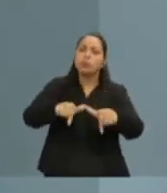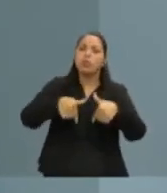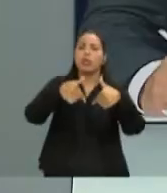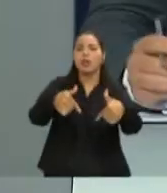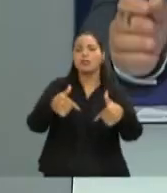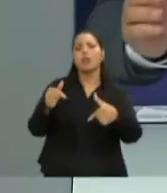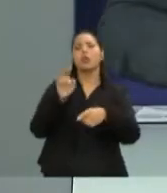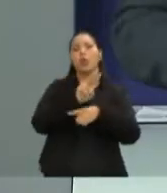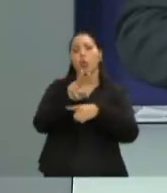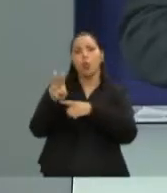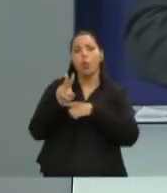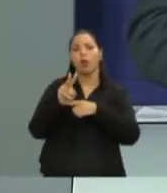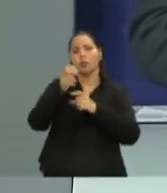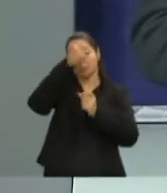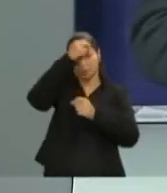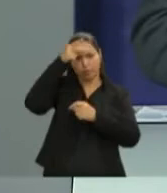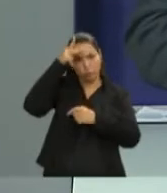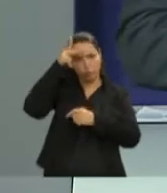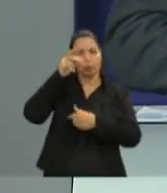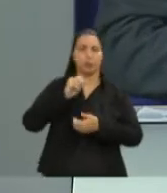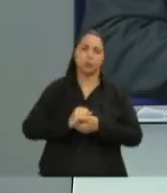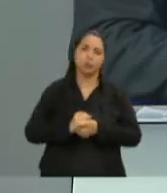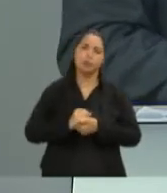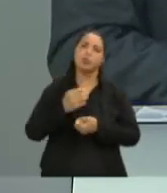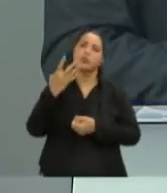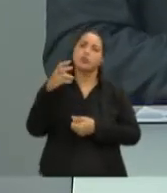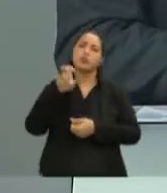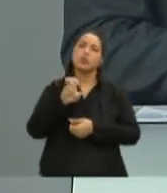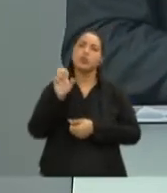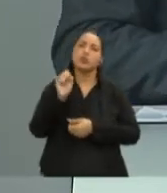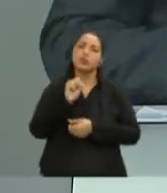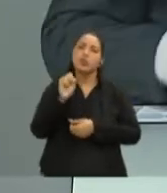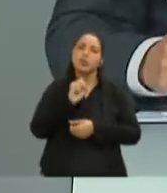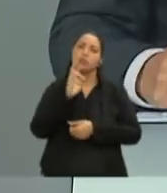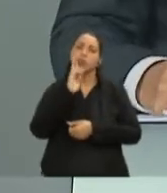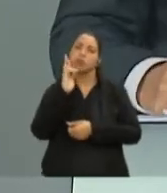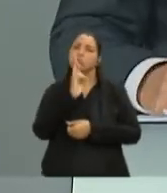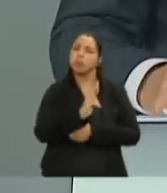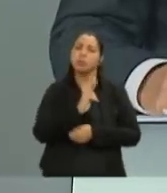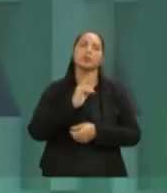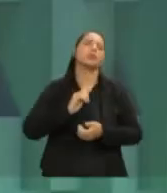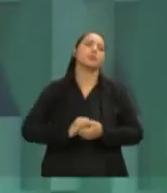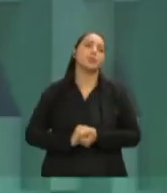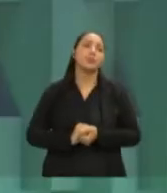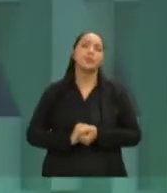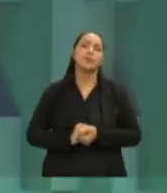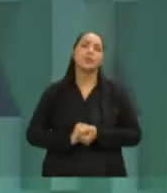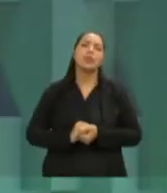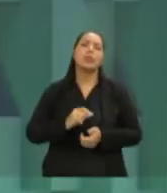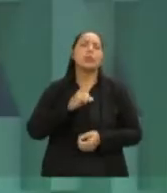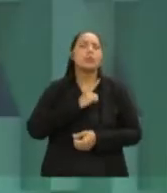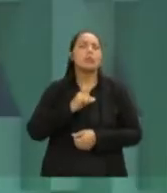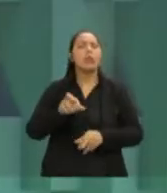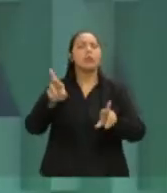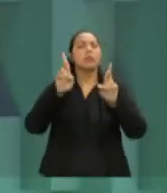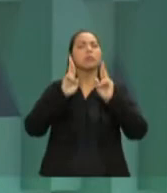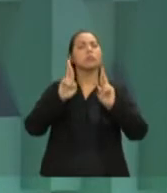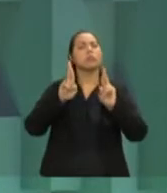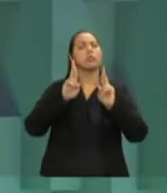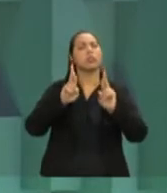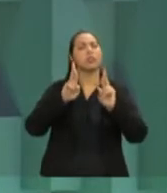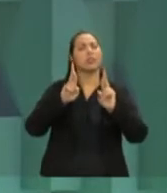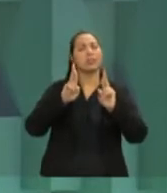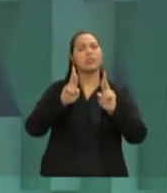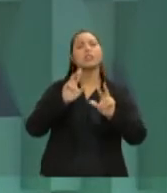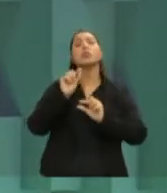municipal. Candidato João Coser, 45 segundos é o tempo da réplica, da tréplica, perdão. Olha, eu tenho sempre a esperança que uma